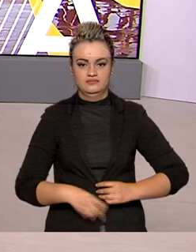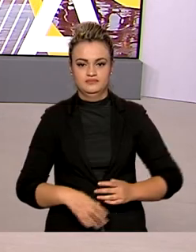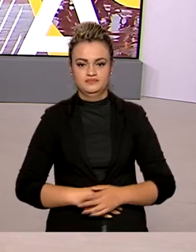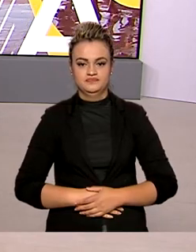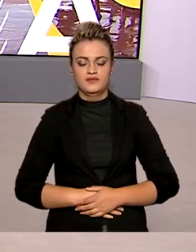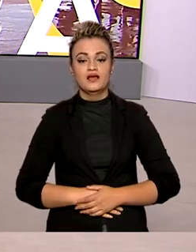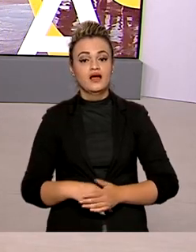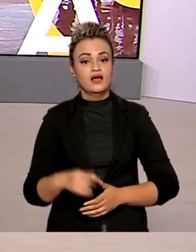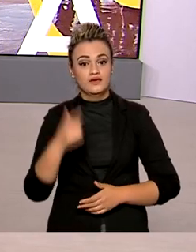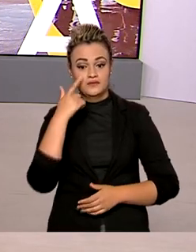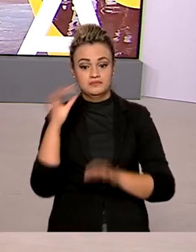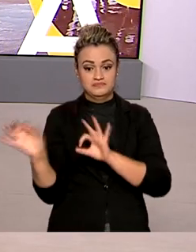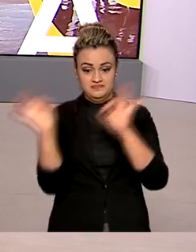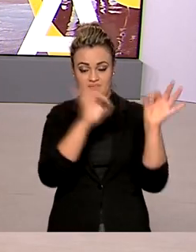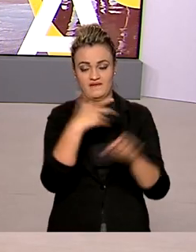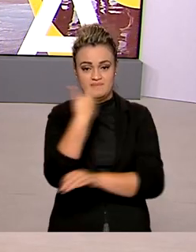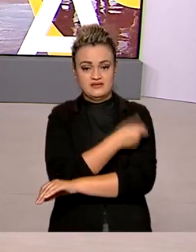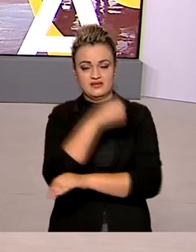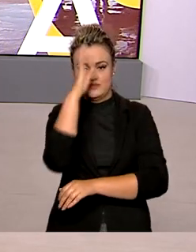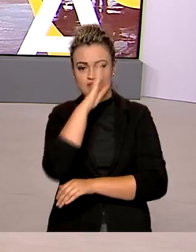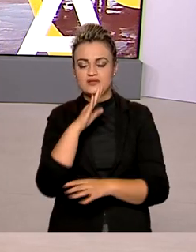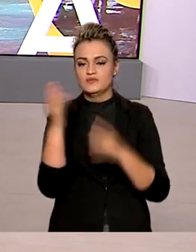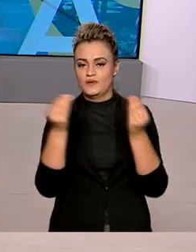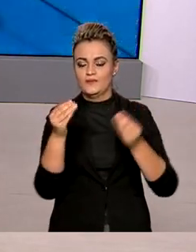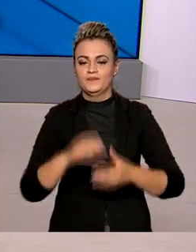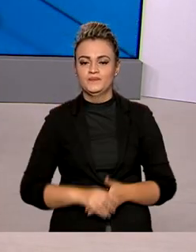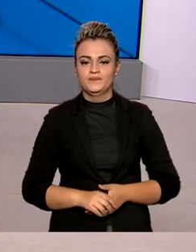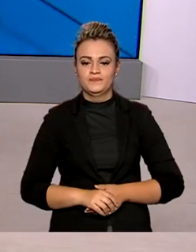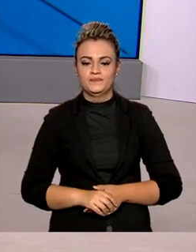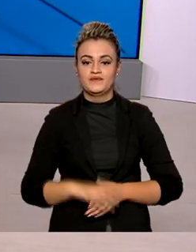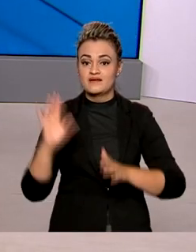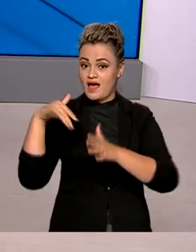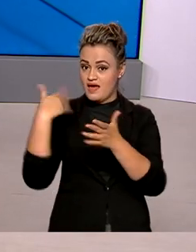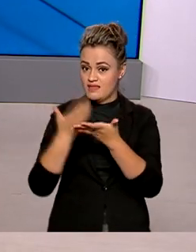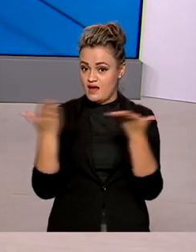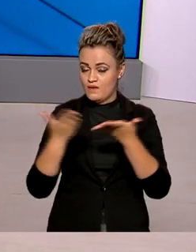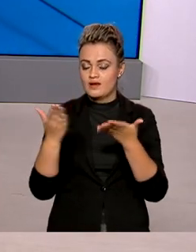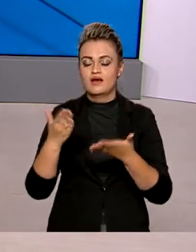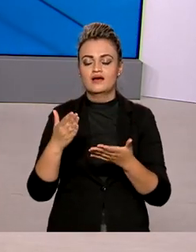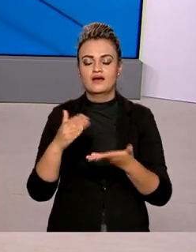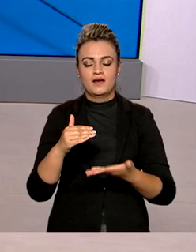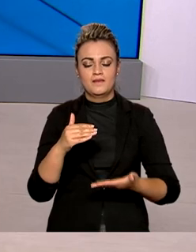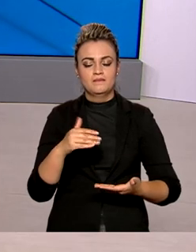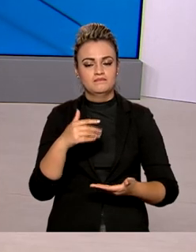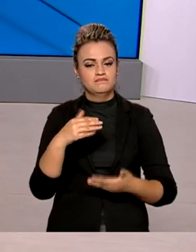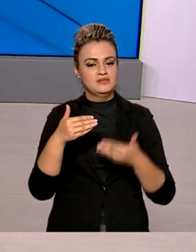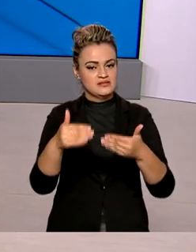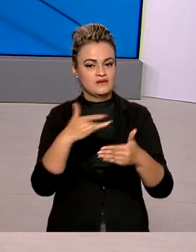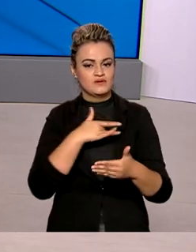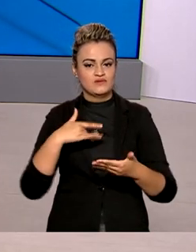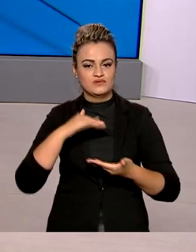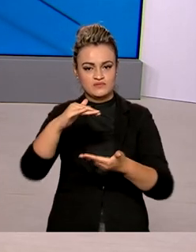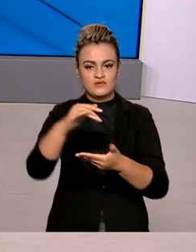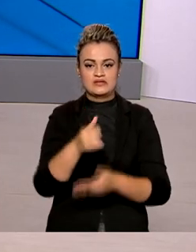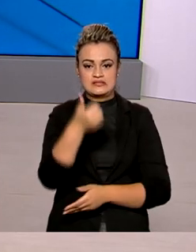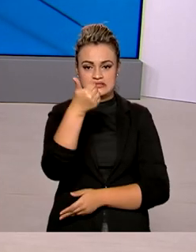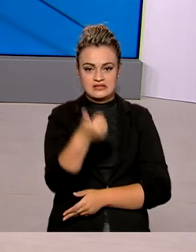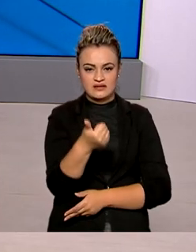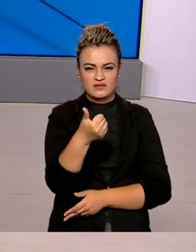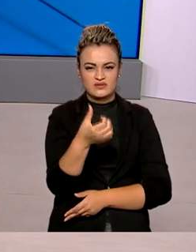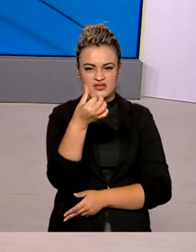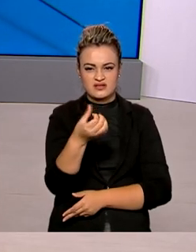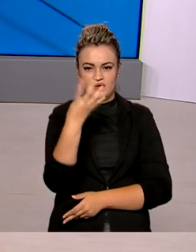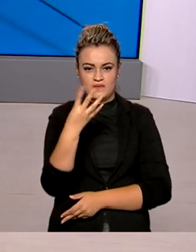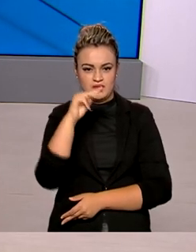Vamos ver então como está a vacinação pelo Brasil? Olha, até agora o Ministério da Saúde distribuiu 164 milhões